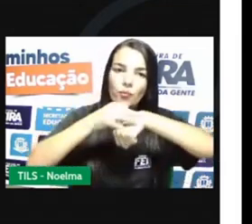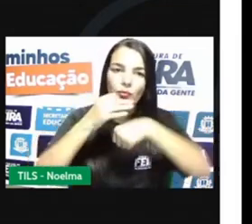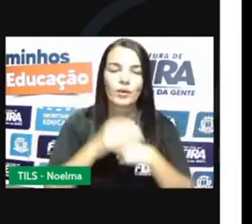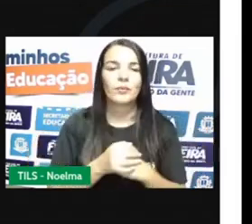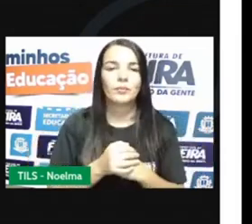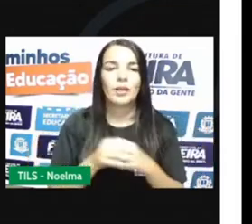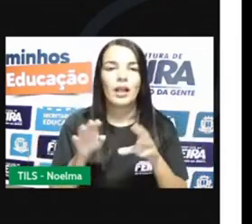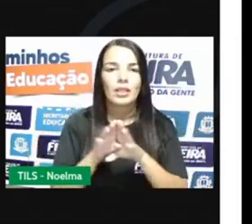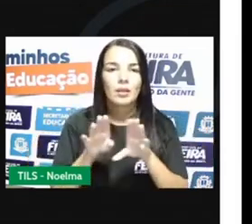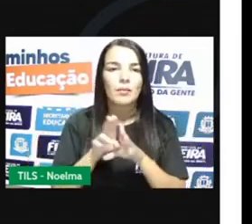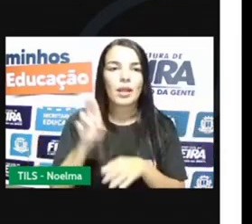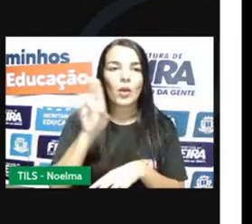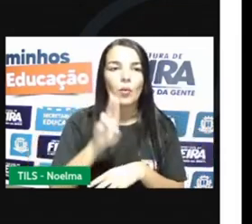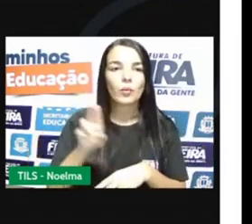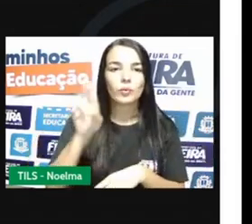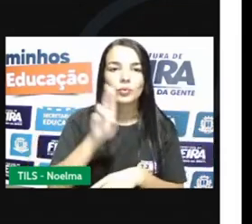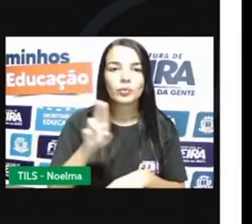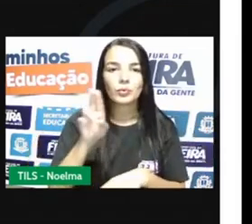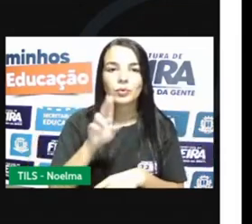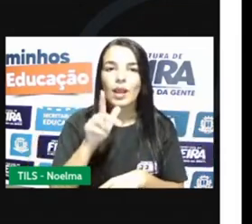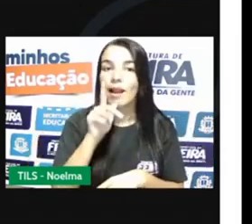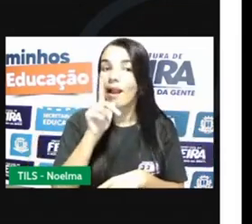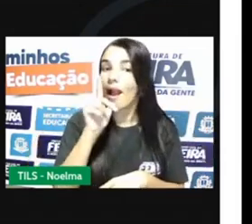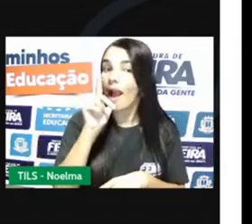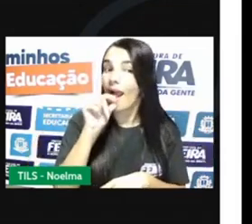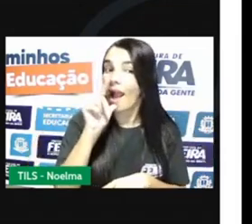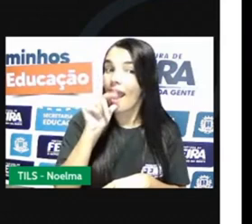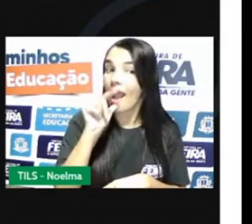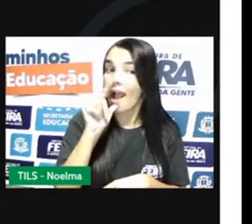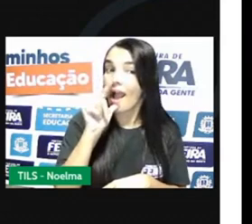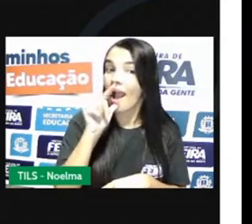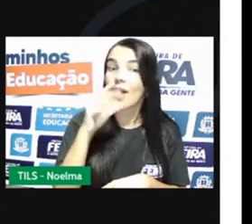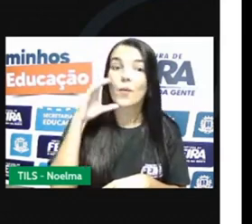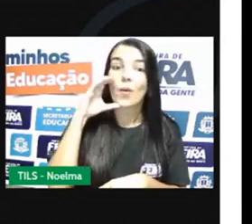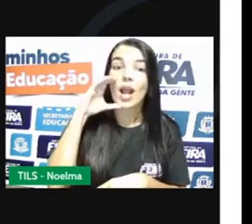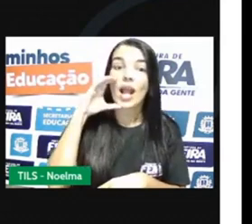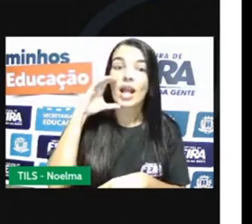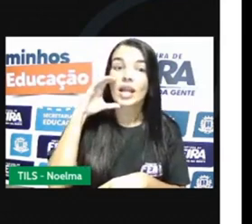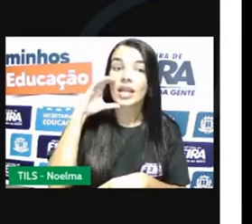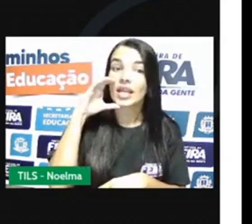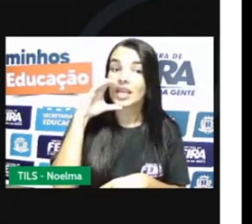água quente, aqui é a água,